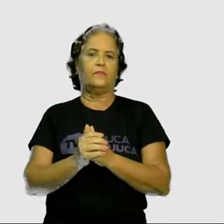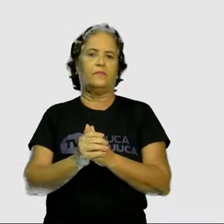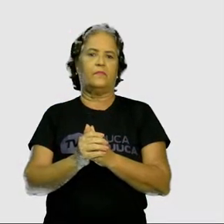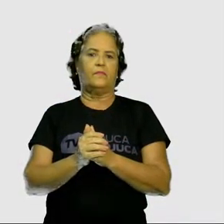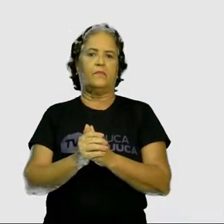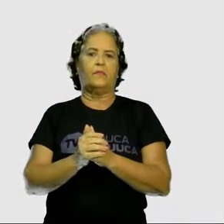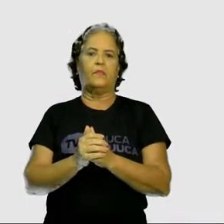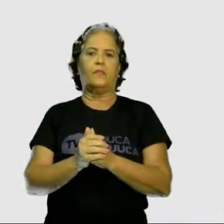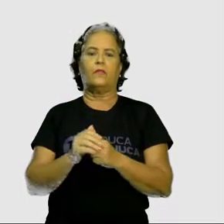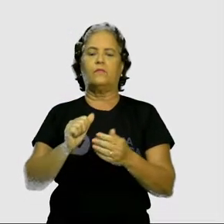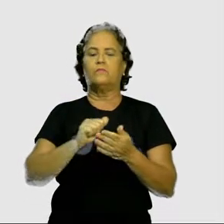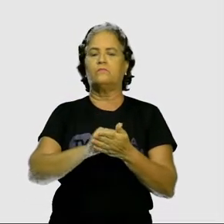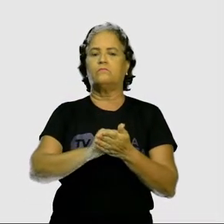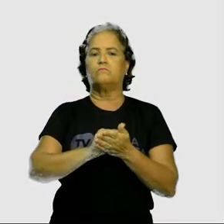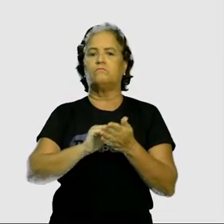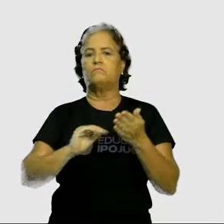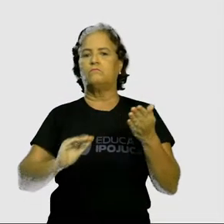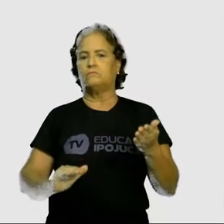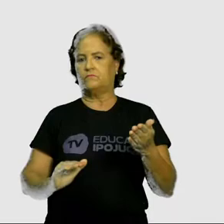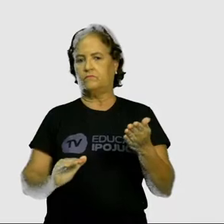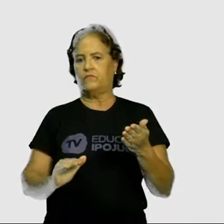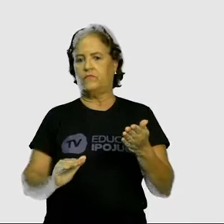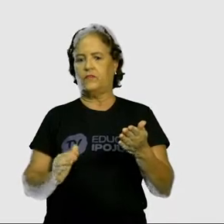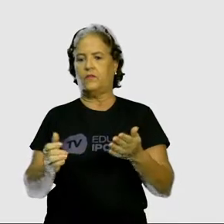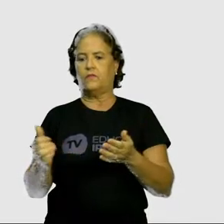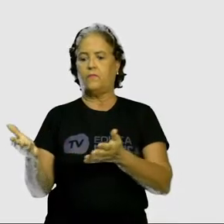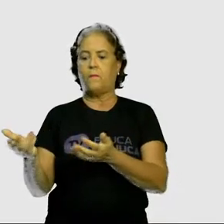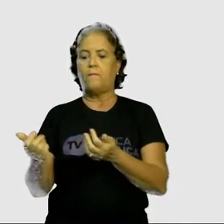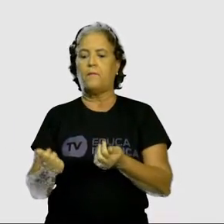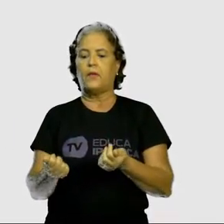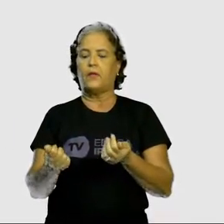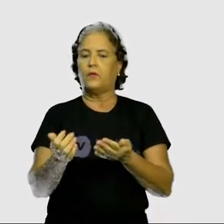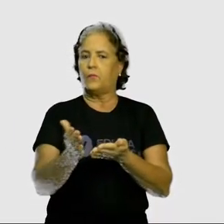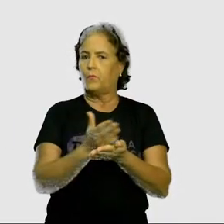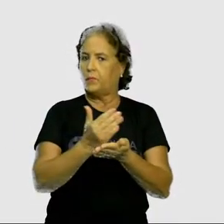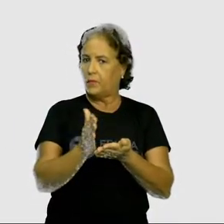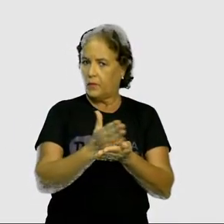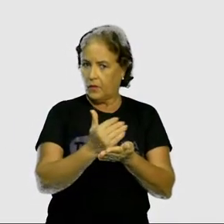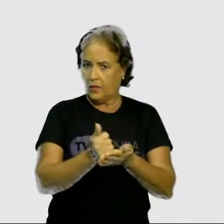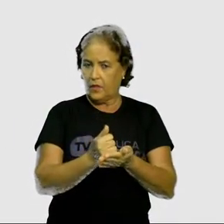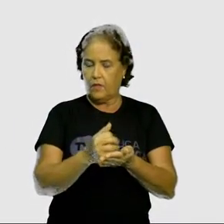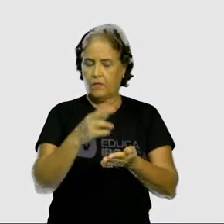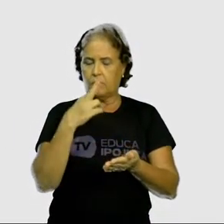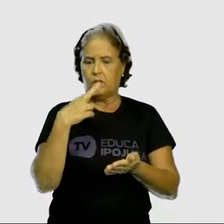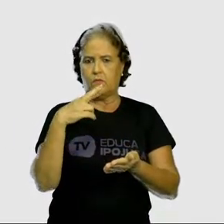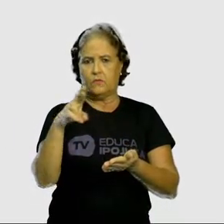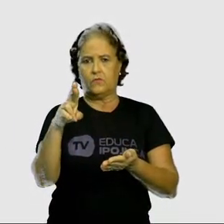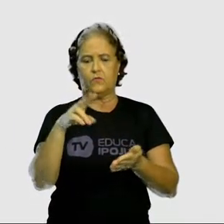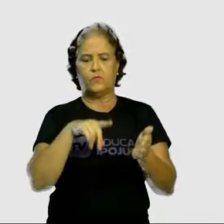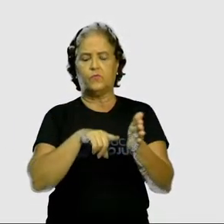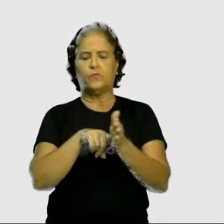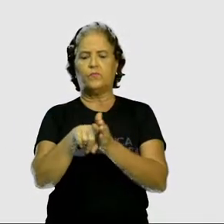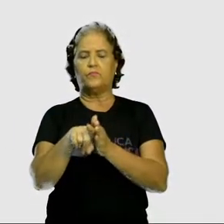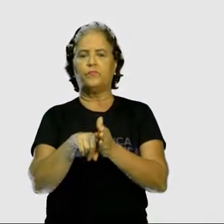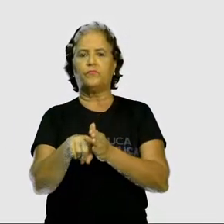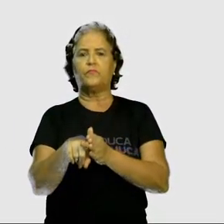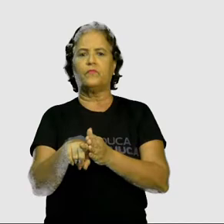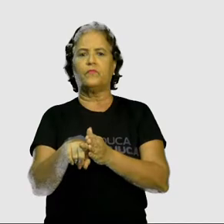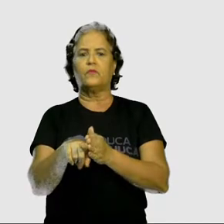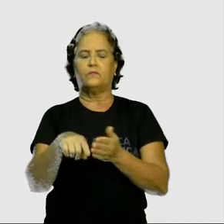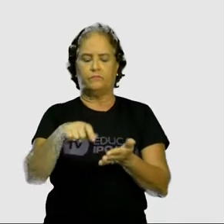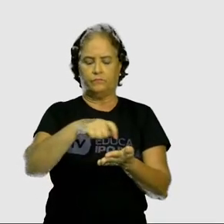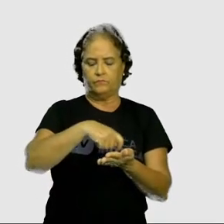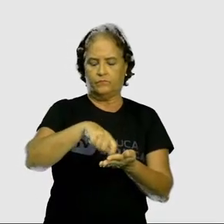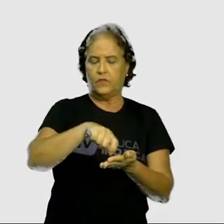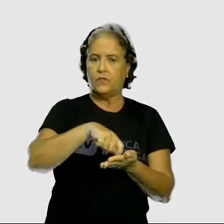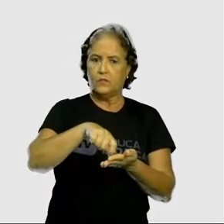Atividade. Peguem aí os seus cadernos e respondam a seguinte pergunta. Escrevem